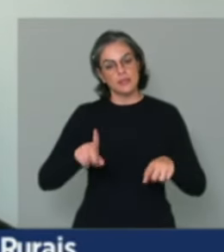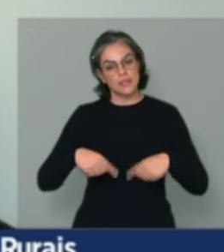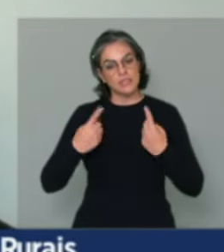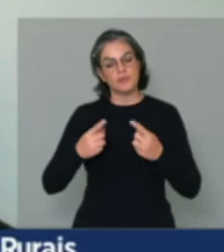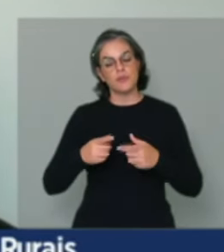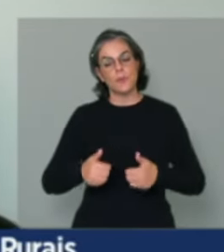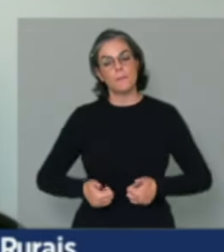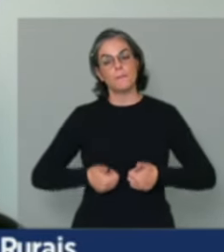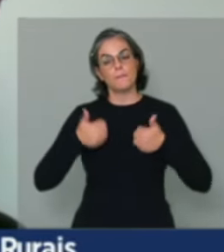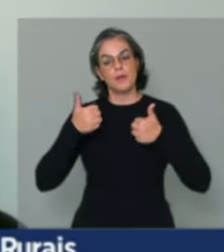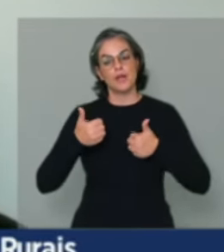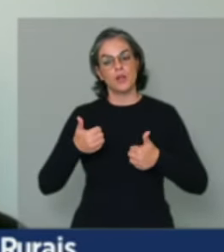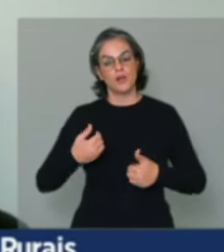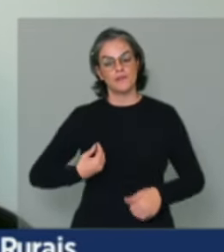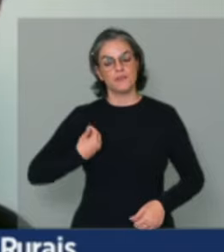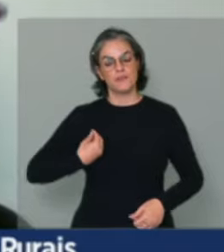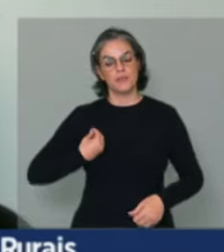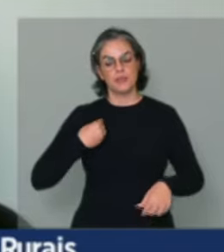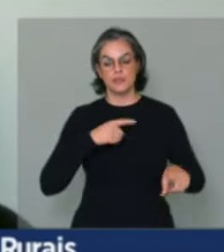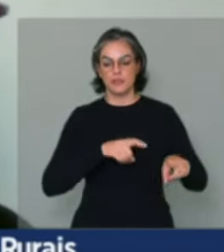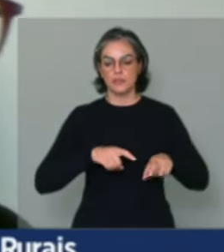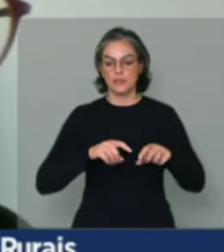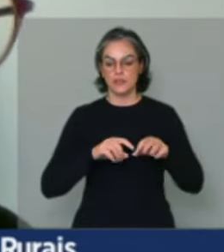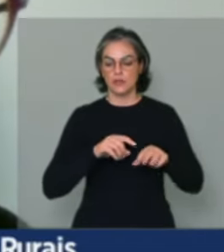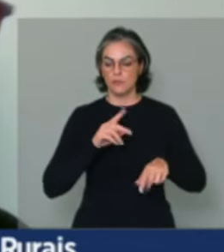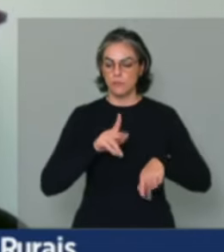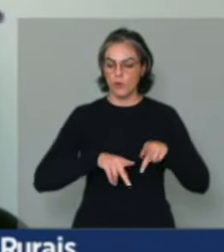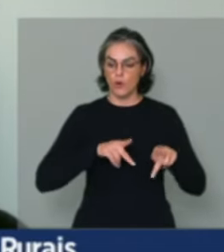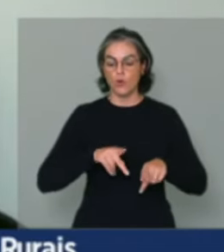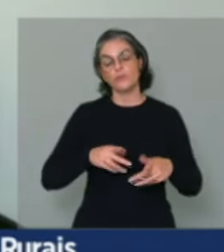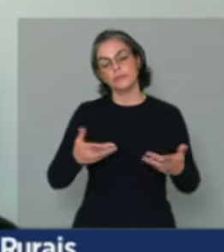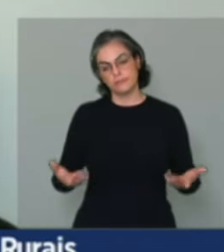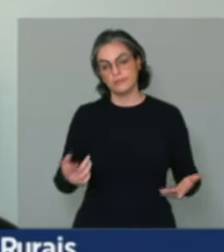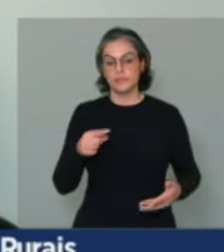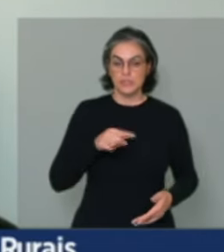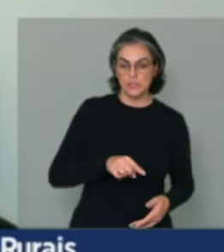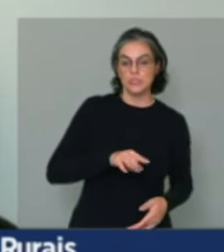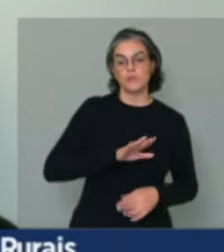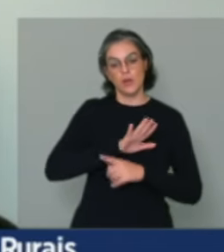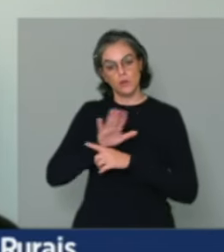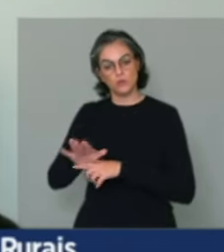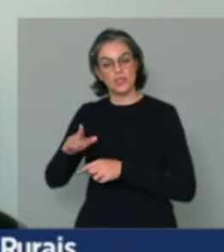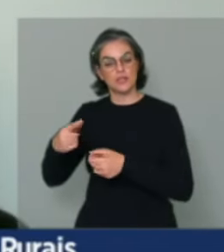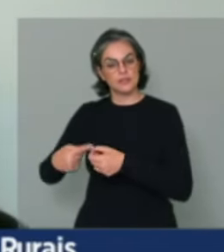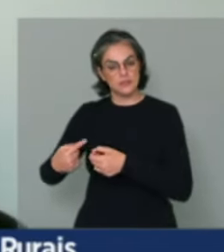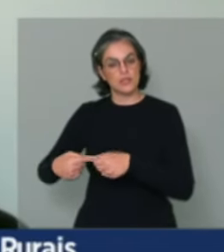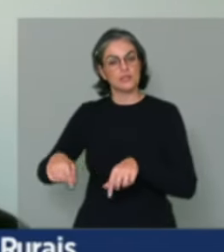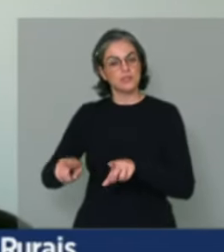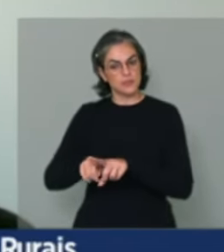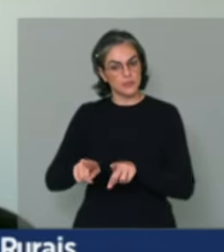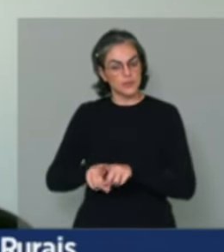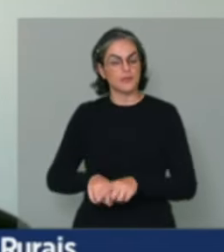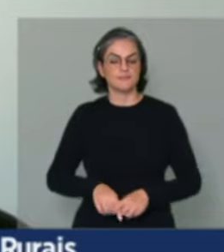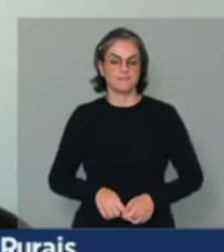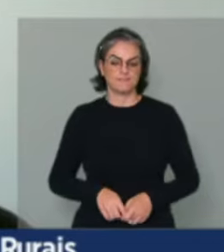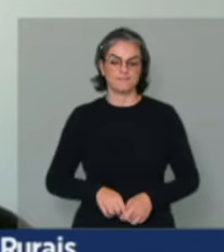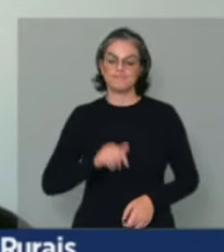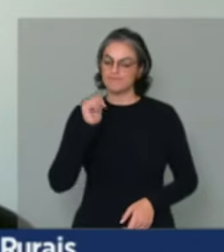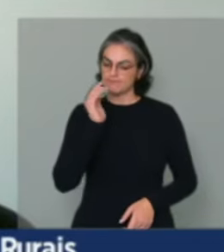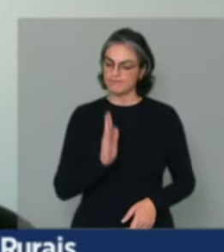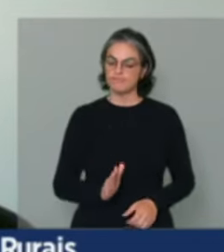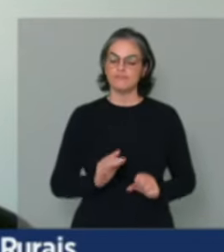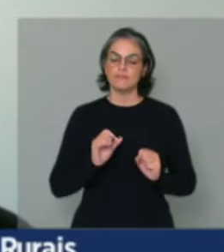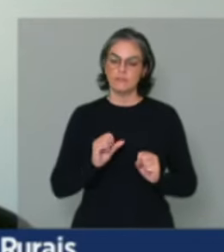população do campo, vai melhorar também a qualidade de vida da cidade, das pessoas que estão na cidade. E o Brasil, ele pode sim deixar de